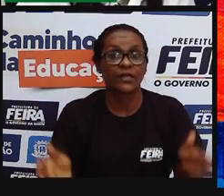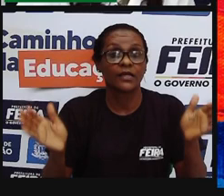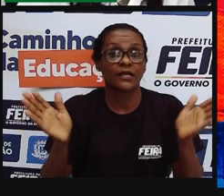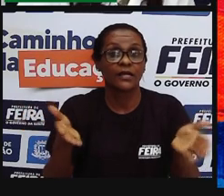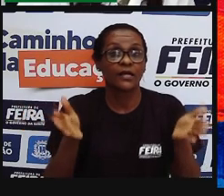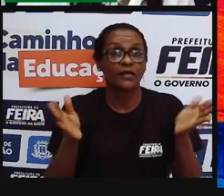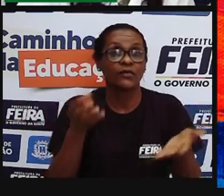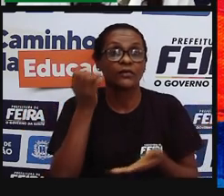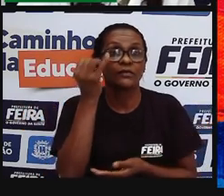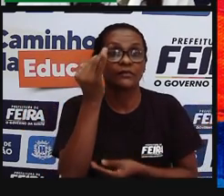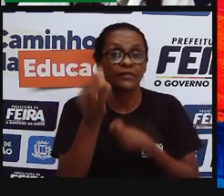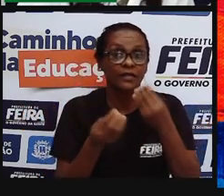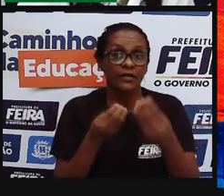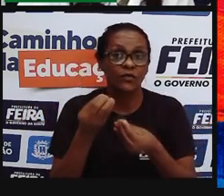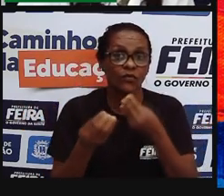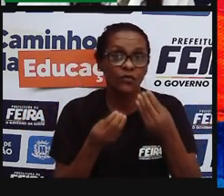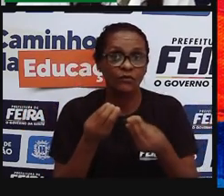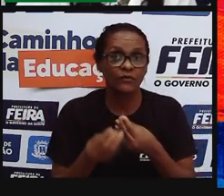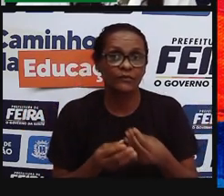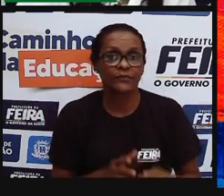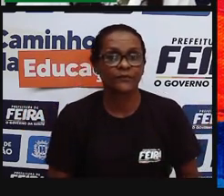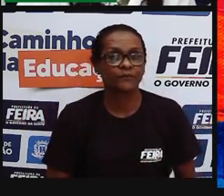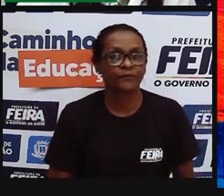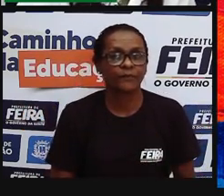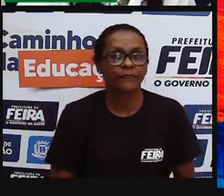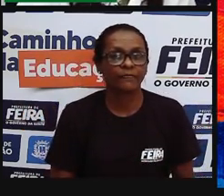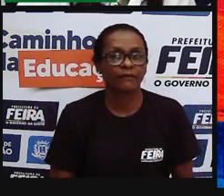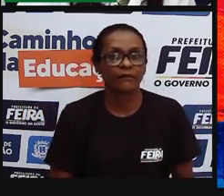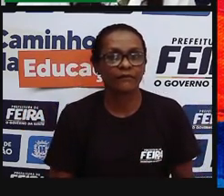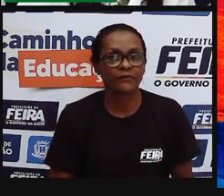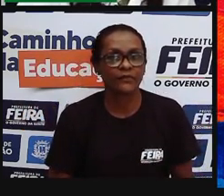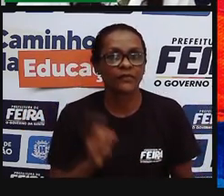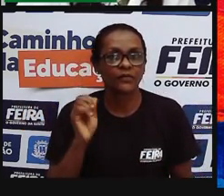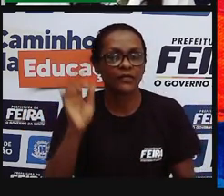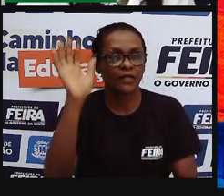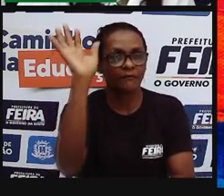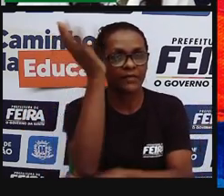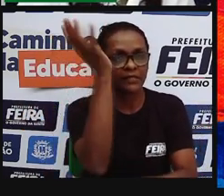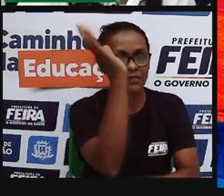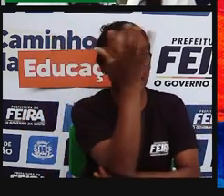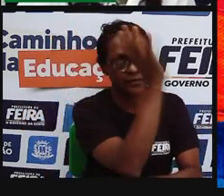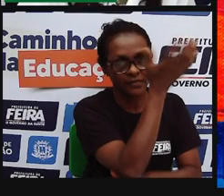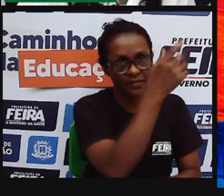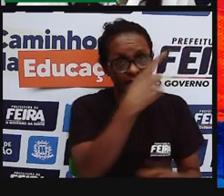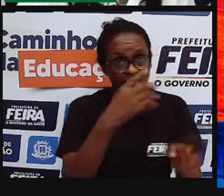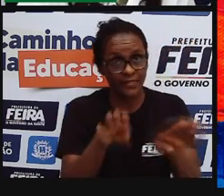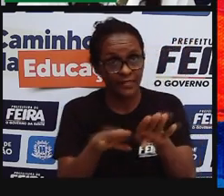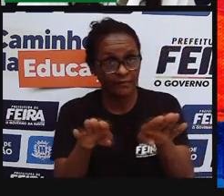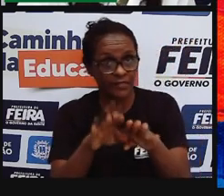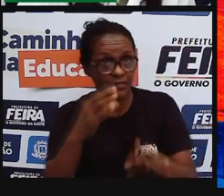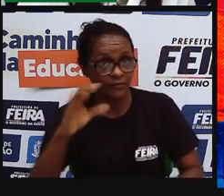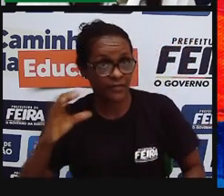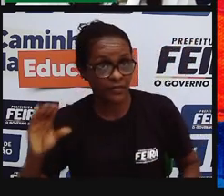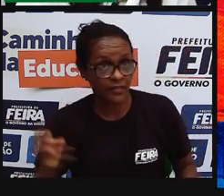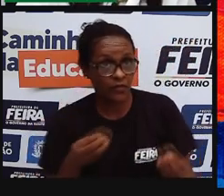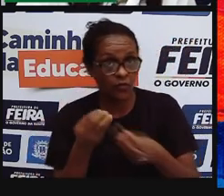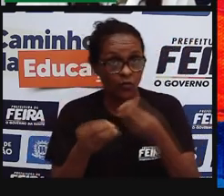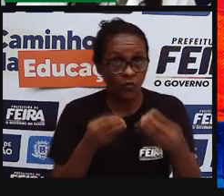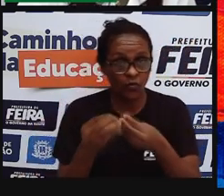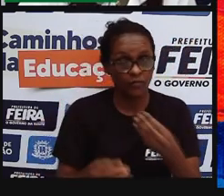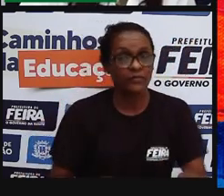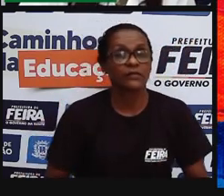né, eu fude aqui do mundo da educação. A Mata Atlântica e o Cerrado são considerados hotspots, né,